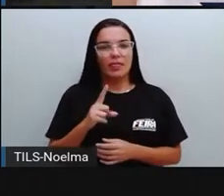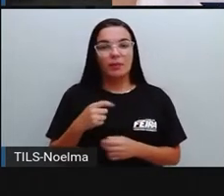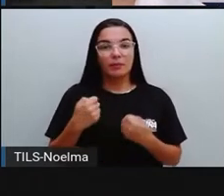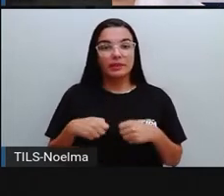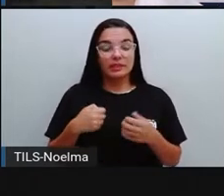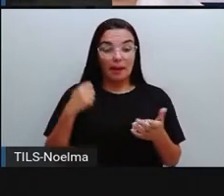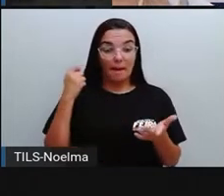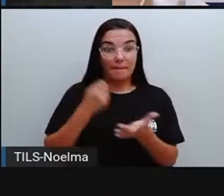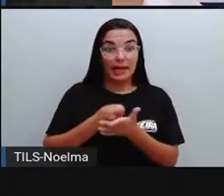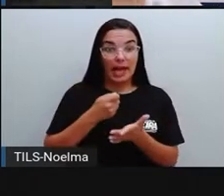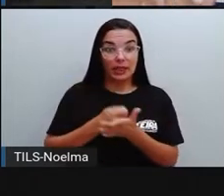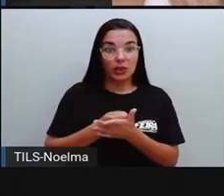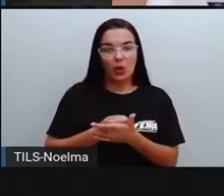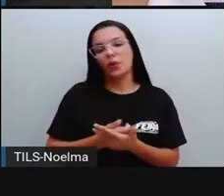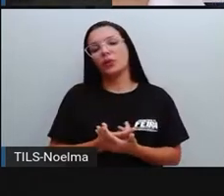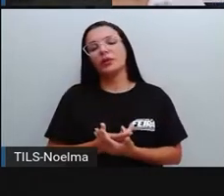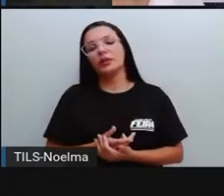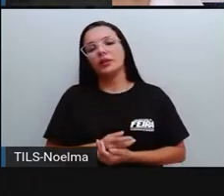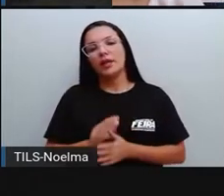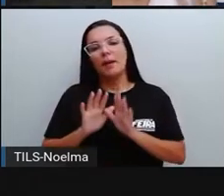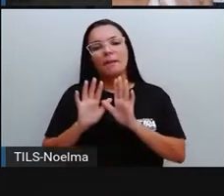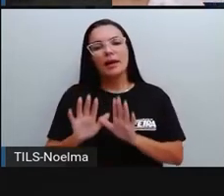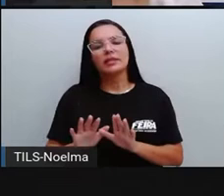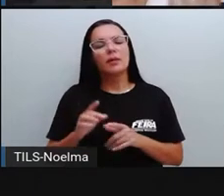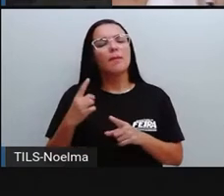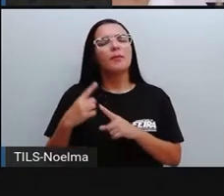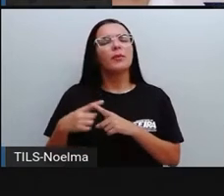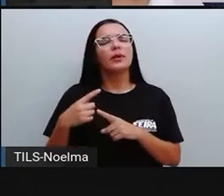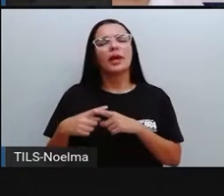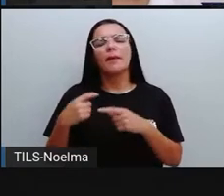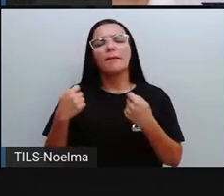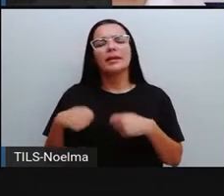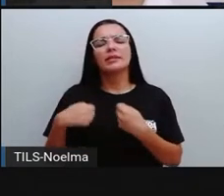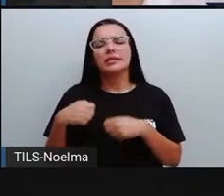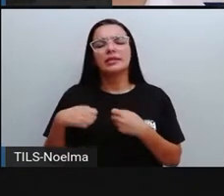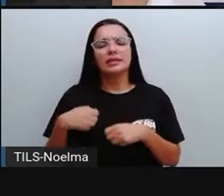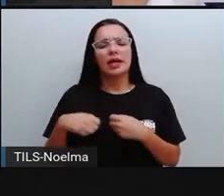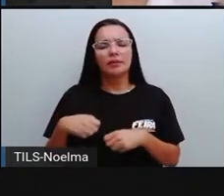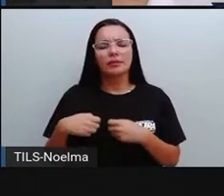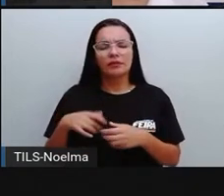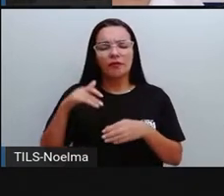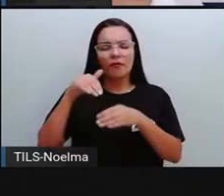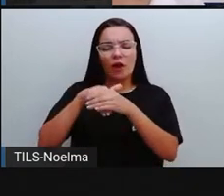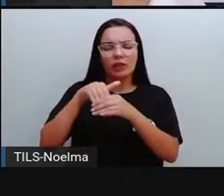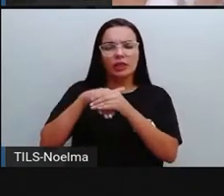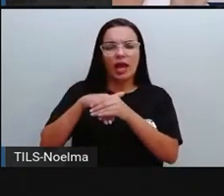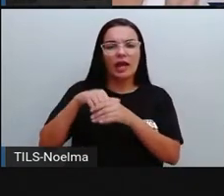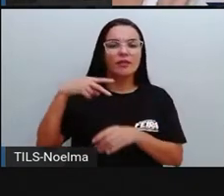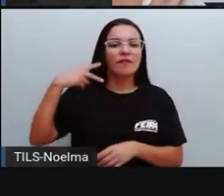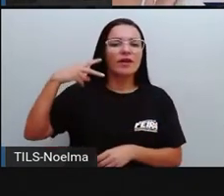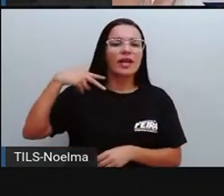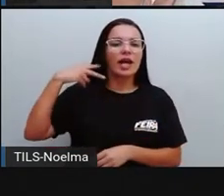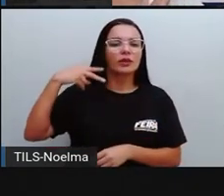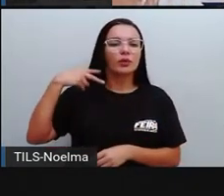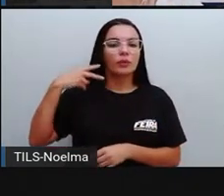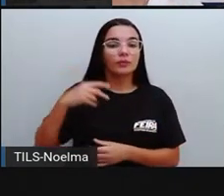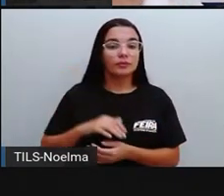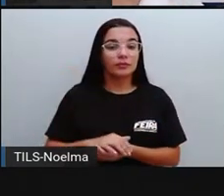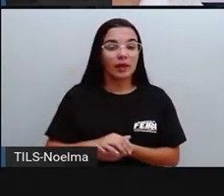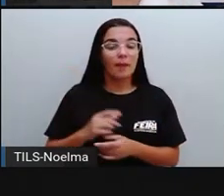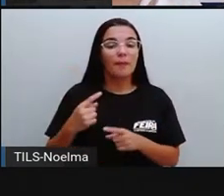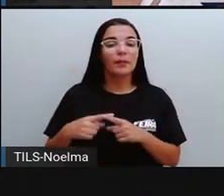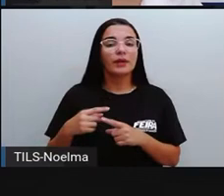no vereador? Qual é a função dele? Qual é a importância dele para o nosso município? Então, a gente vai